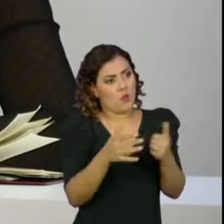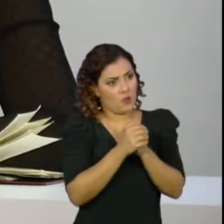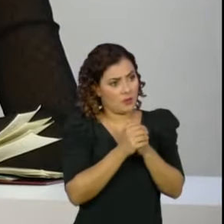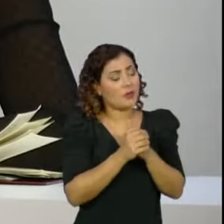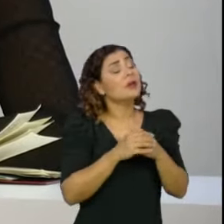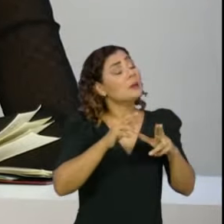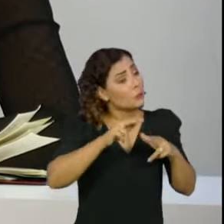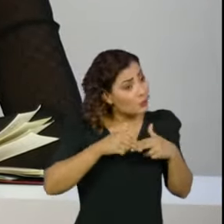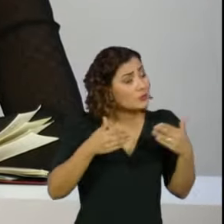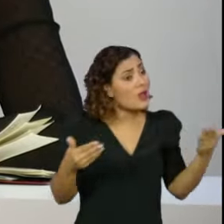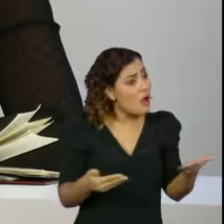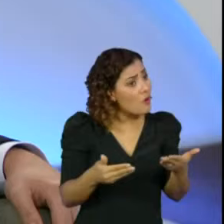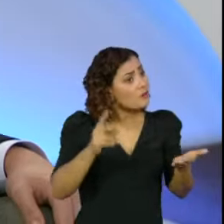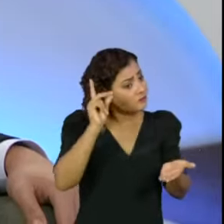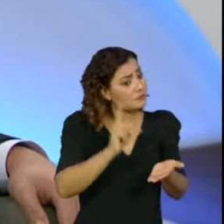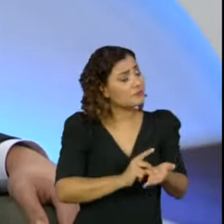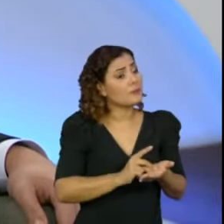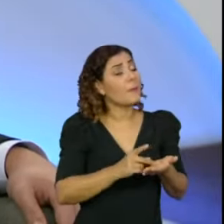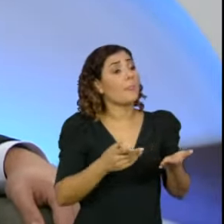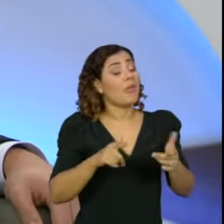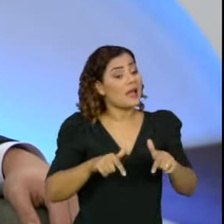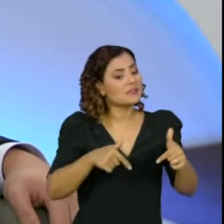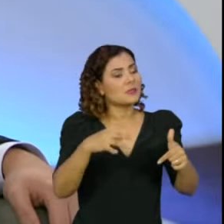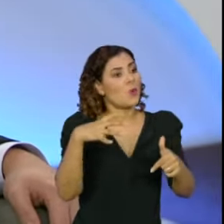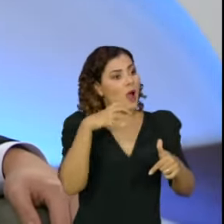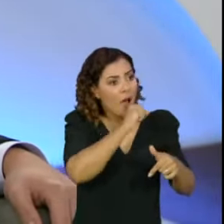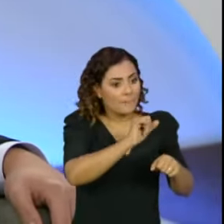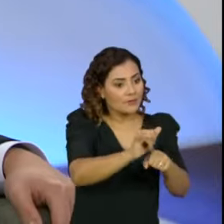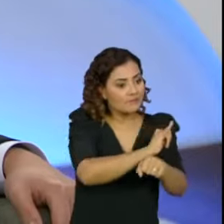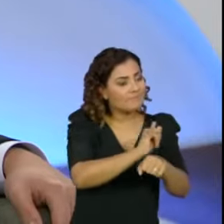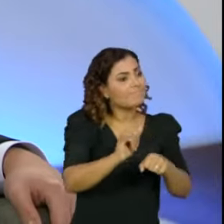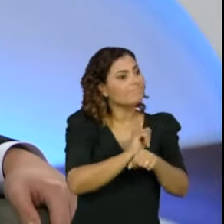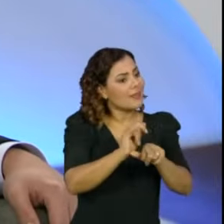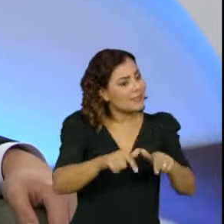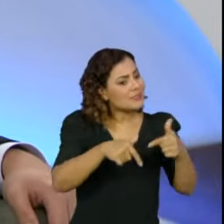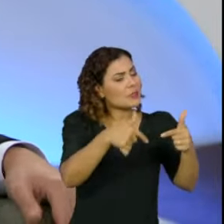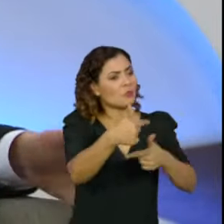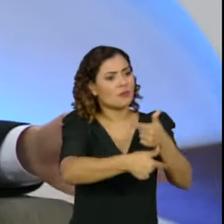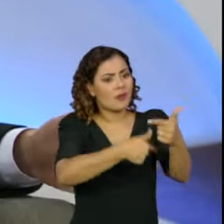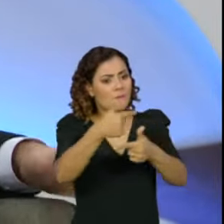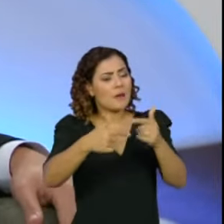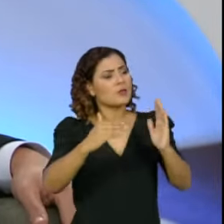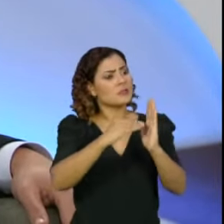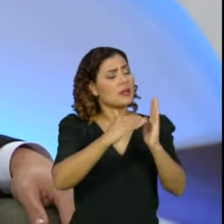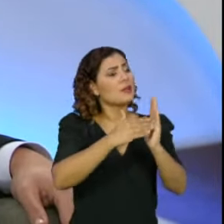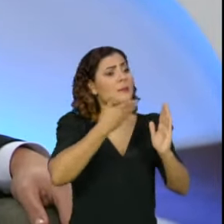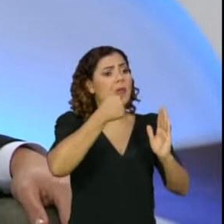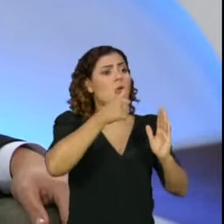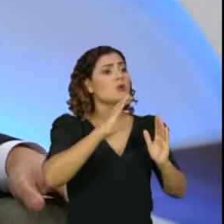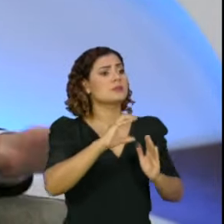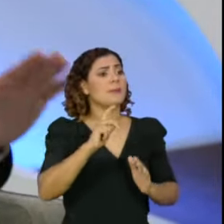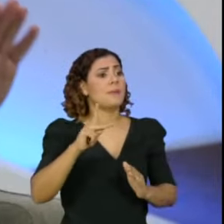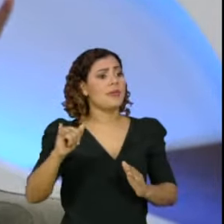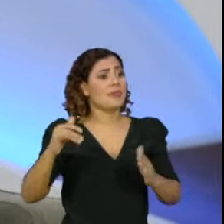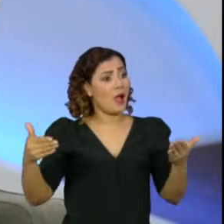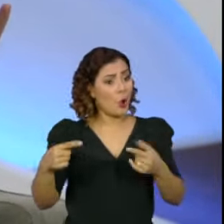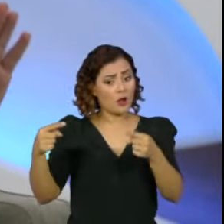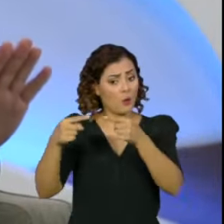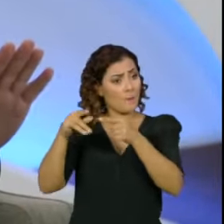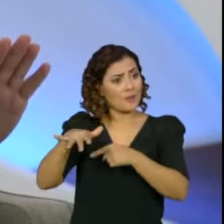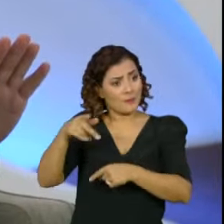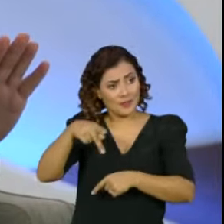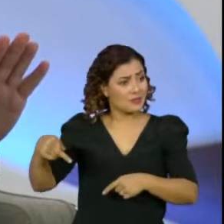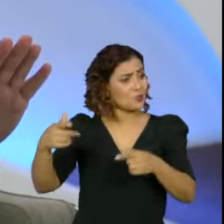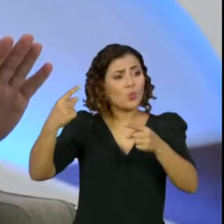razão desse fator prático, pragmático de funcionamento das comissões no Senado, de se fazer uma CPI nesse momento. Mas eu